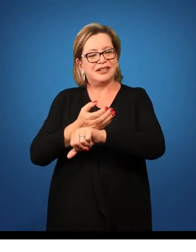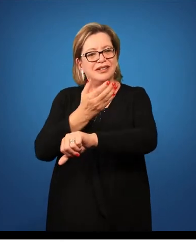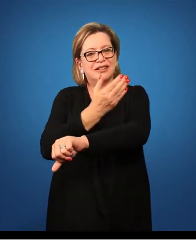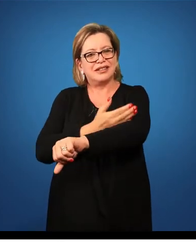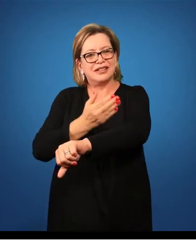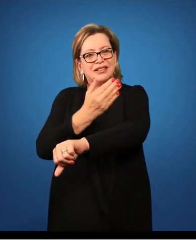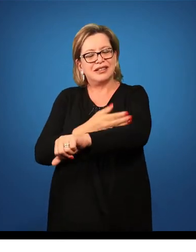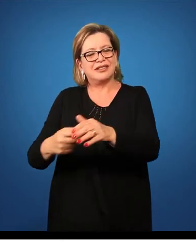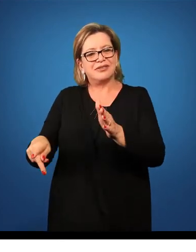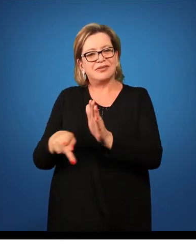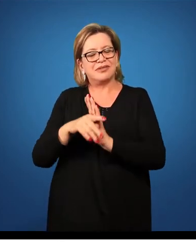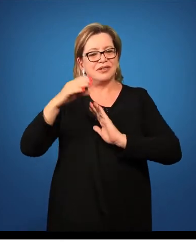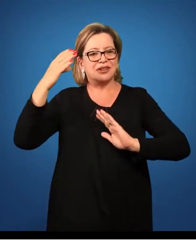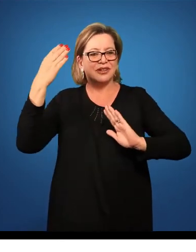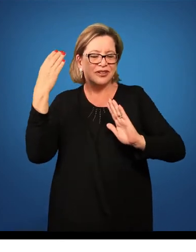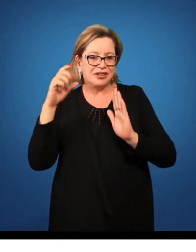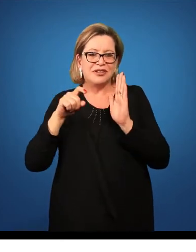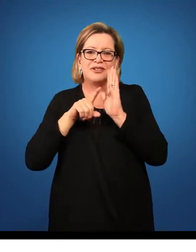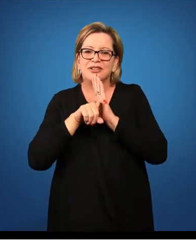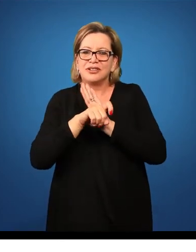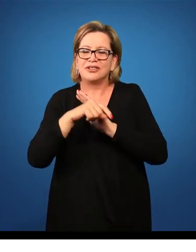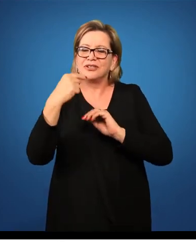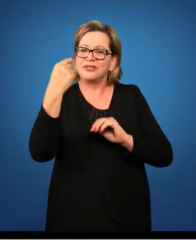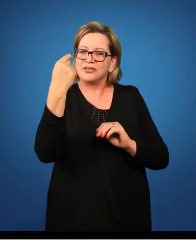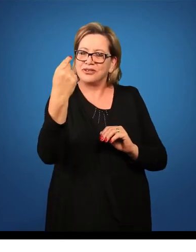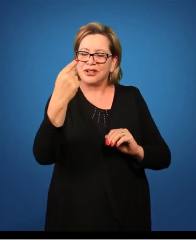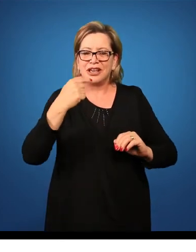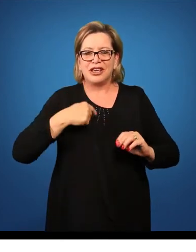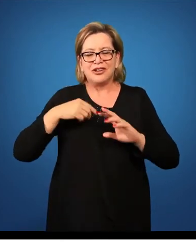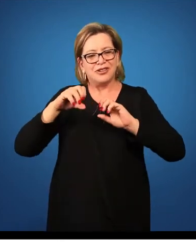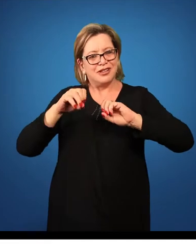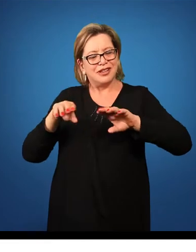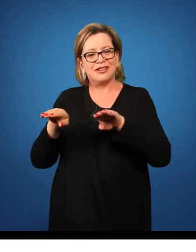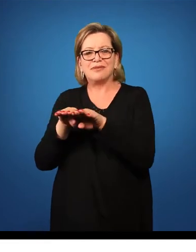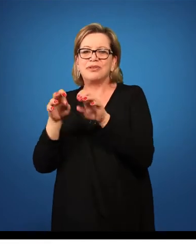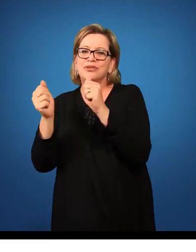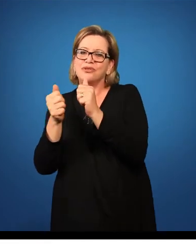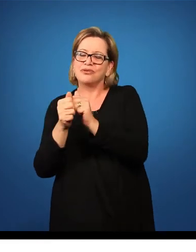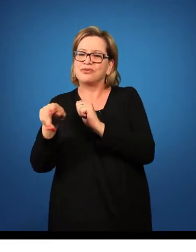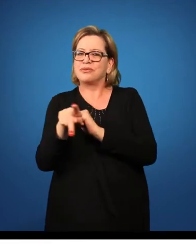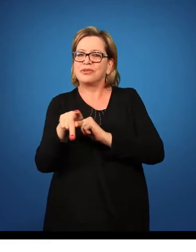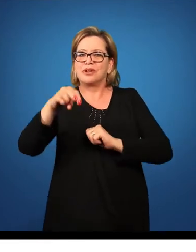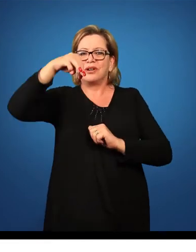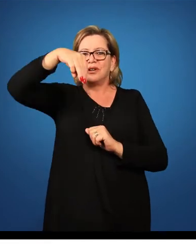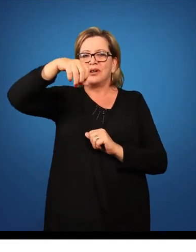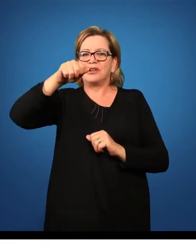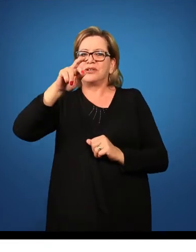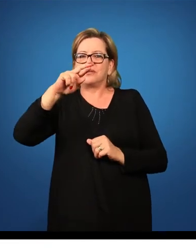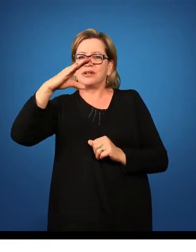supervisionado em Ciências Biológicas I vai ser trabalhada por mim e pelo professor Marcelo Costa.